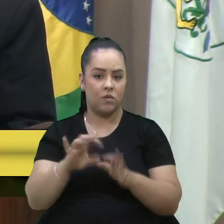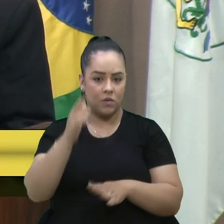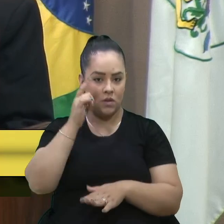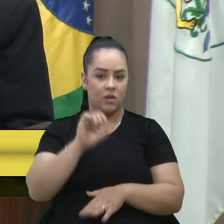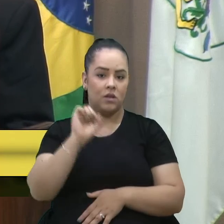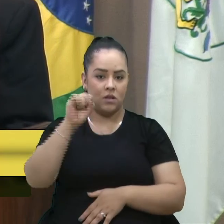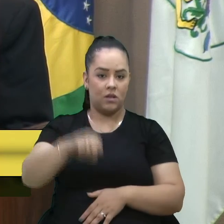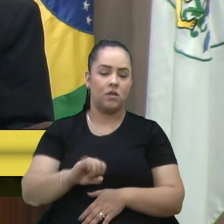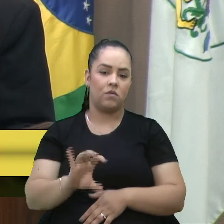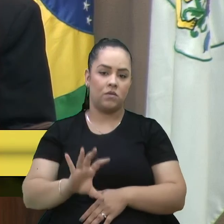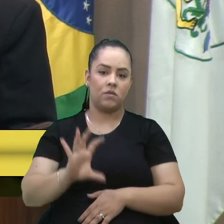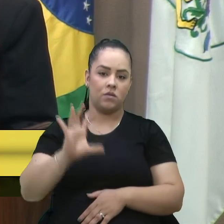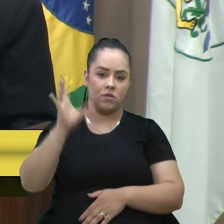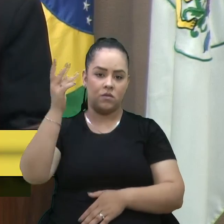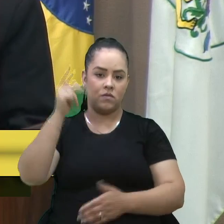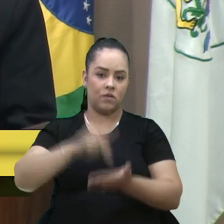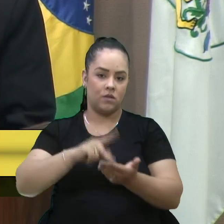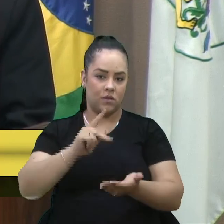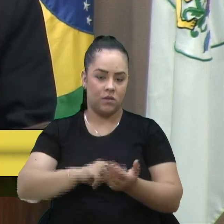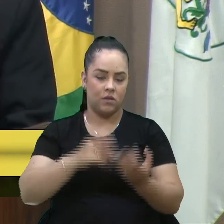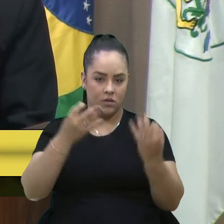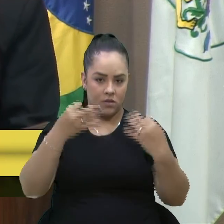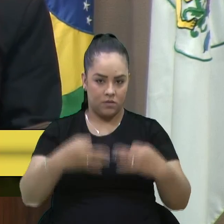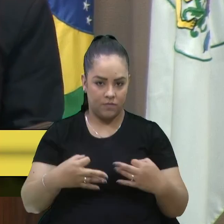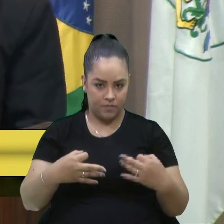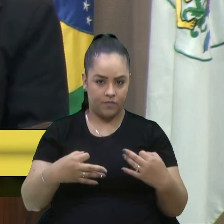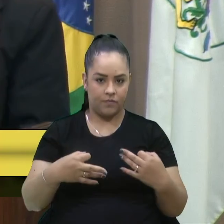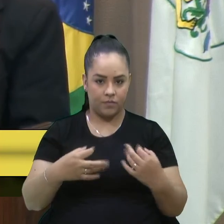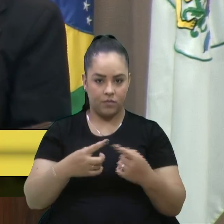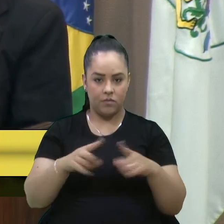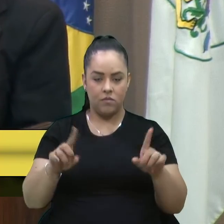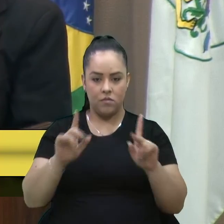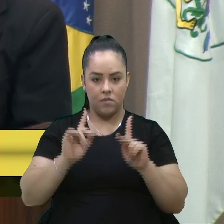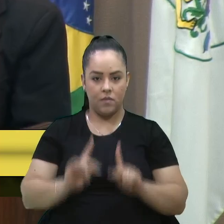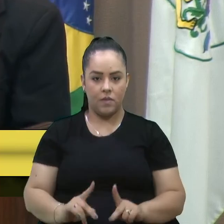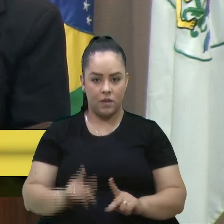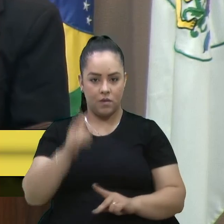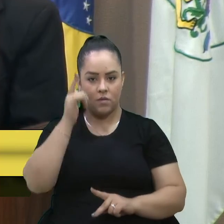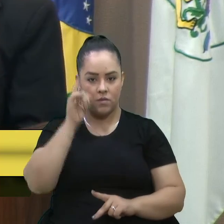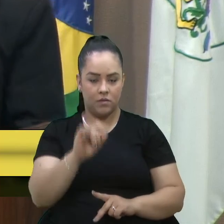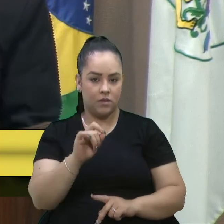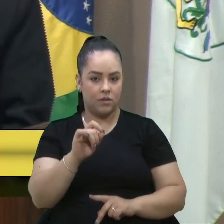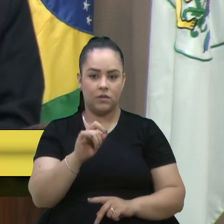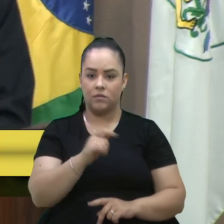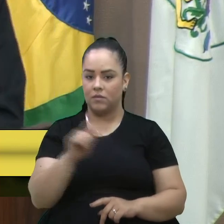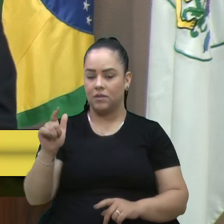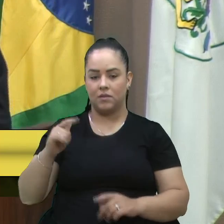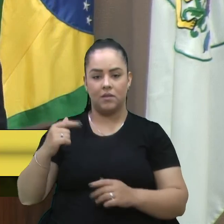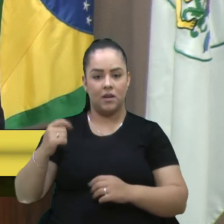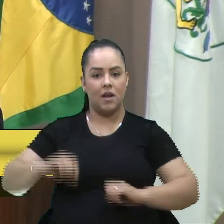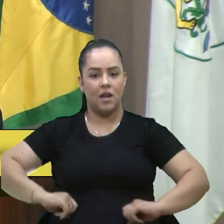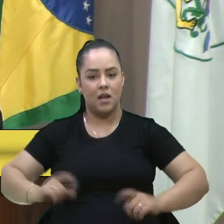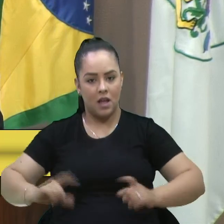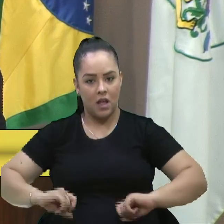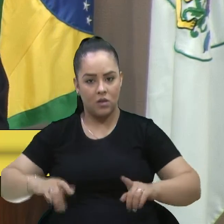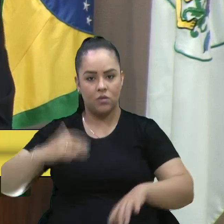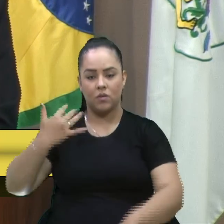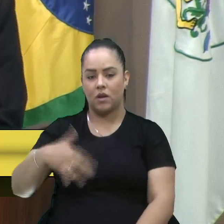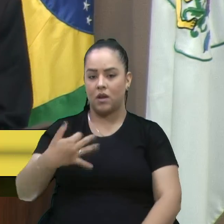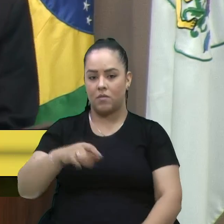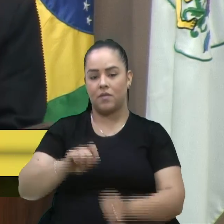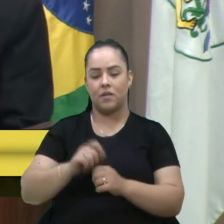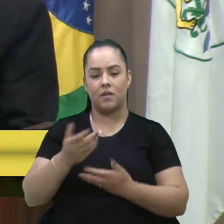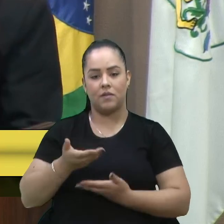as coisas possam acontecer da melhor forma possível, mas que as pessoas possam não ter um custo alto e elevado para fazer